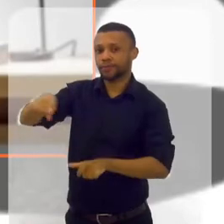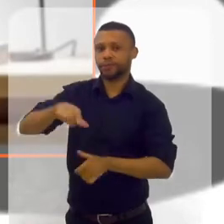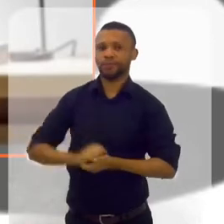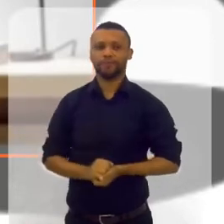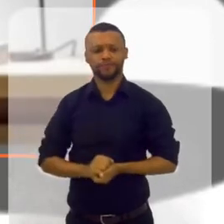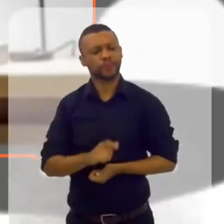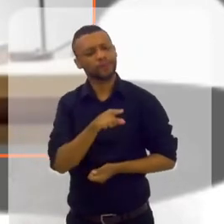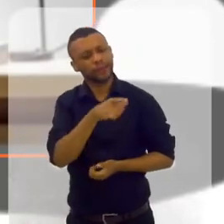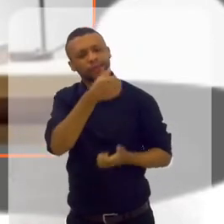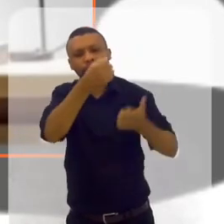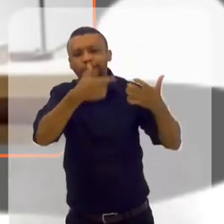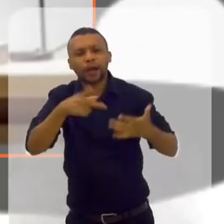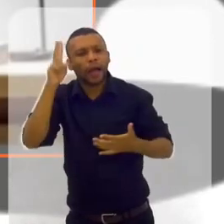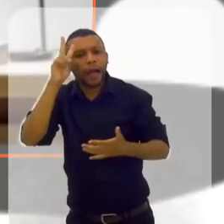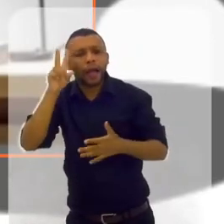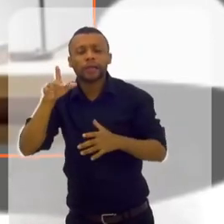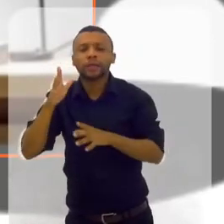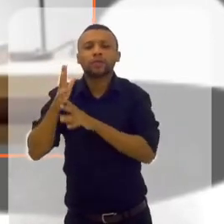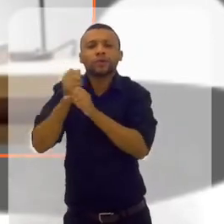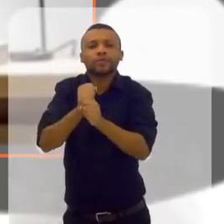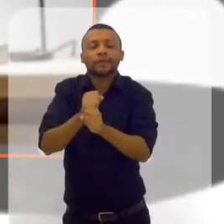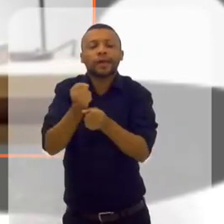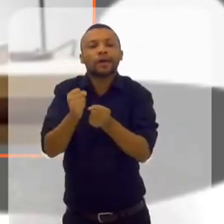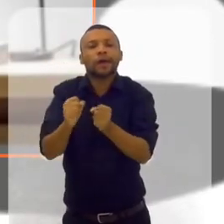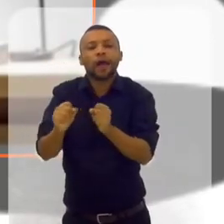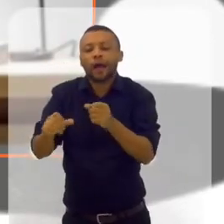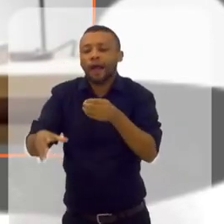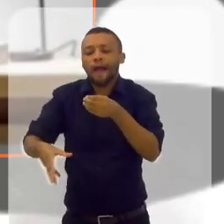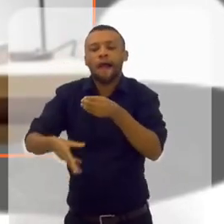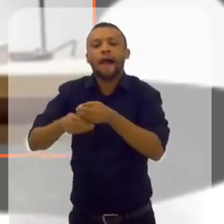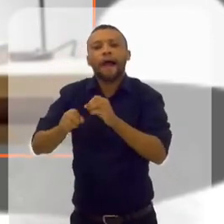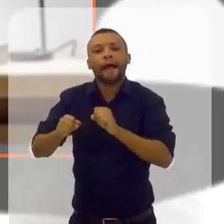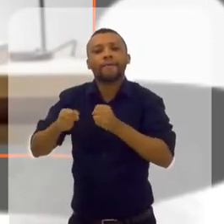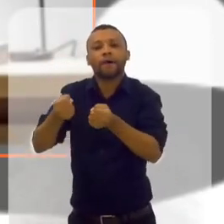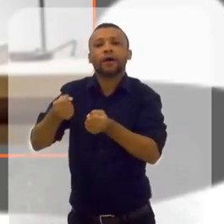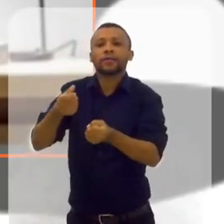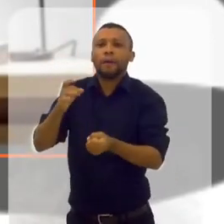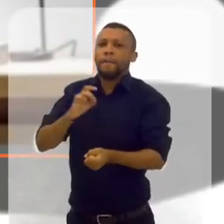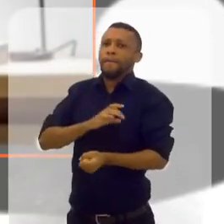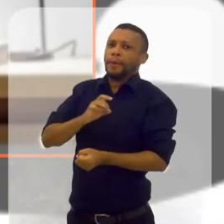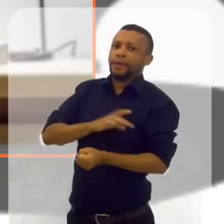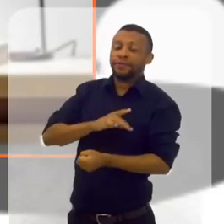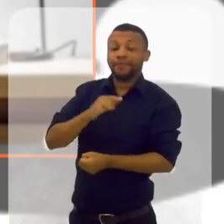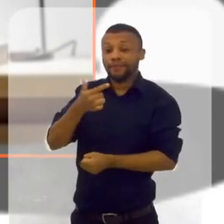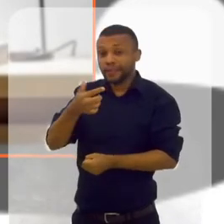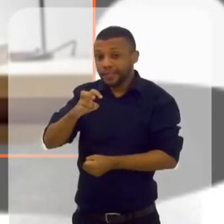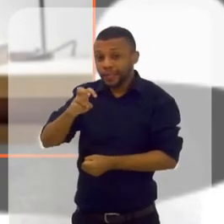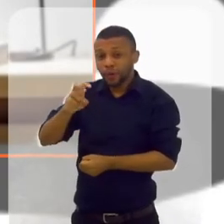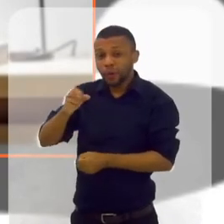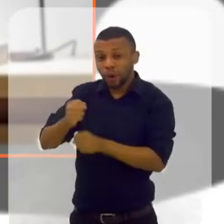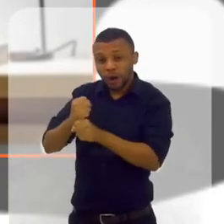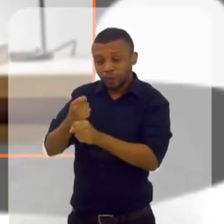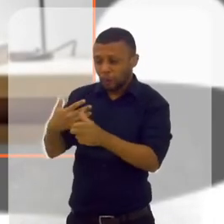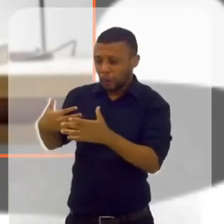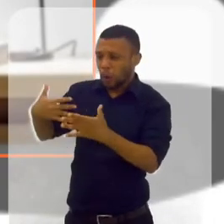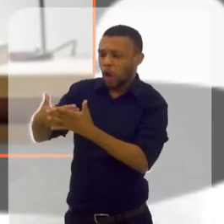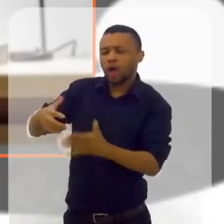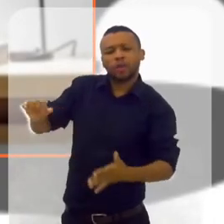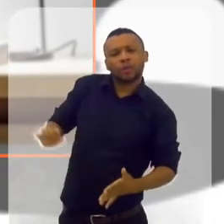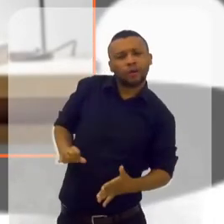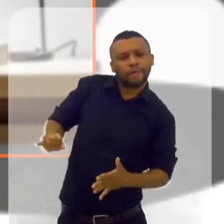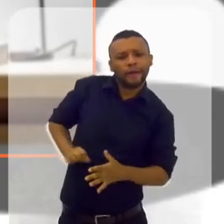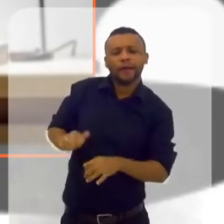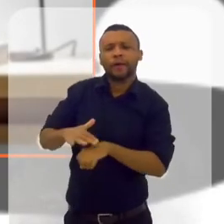Olha, você, contando essa história, você acaba até reforçando o mito. Porque 25 anos de sofrimento, tomando até 18